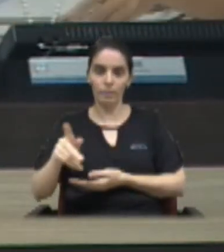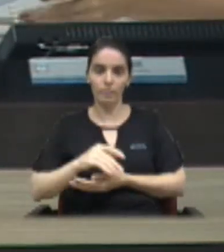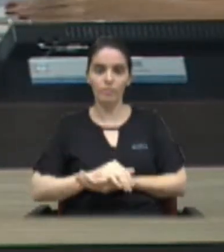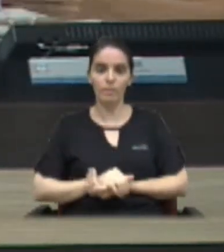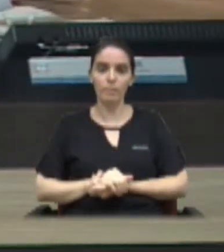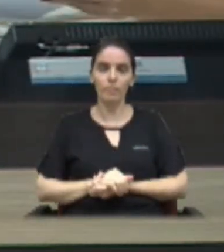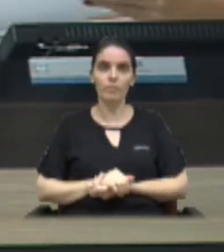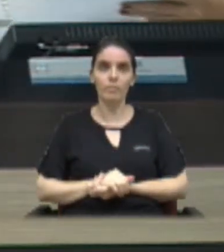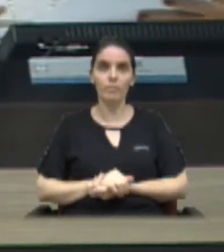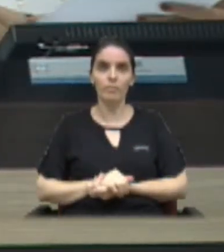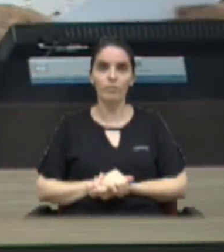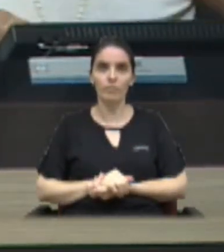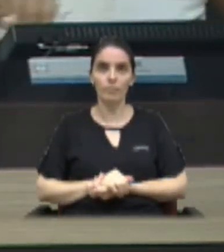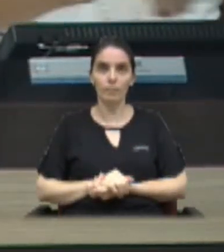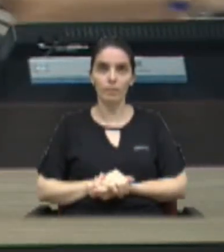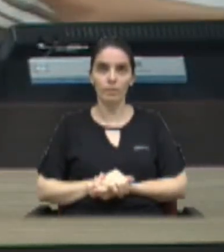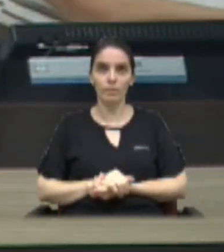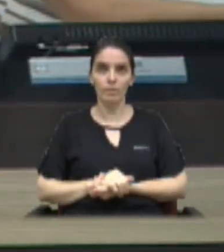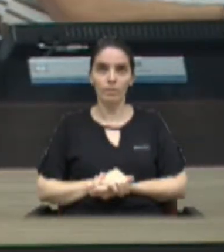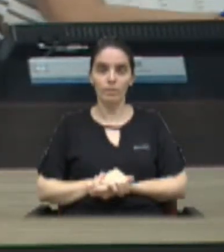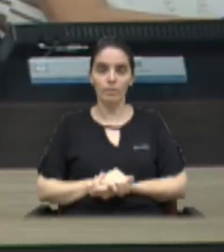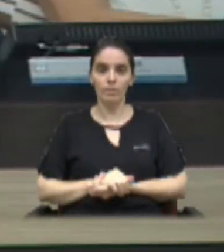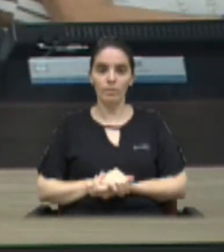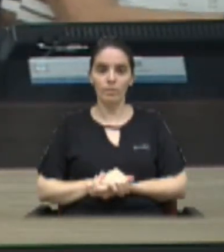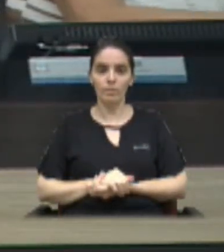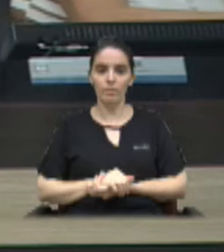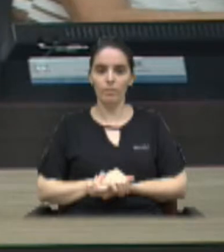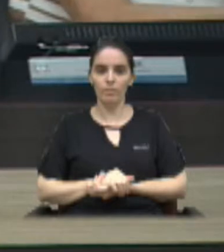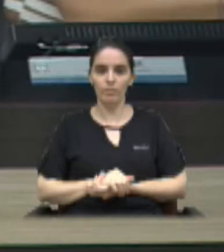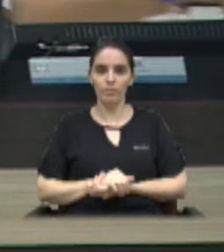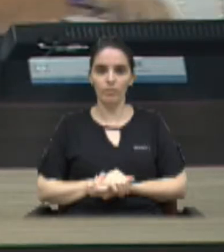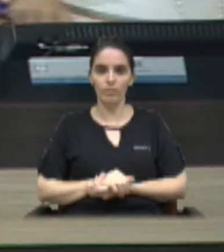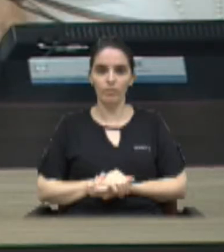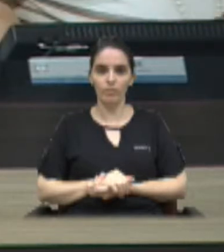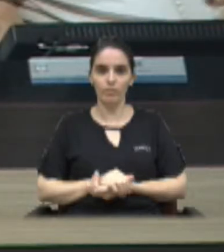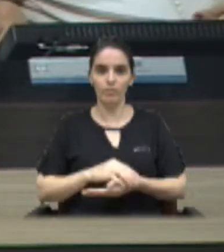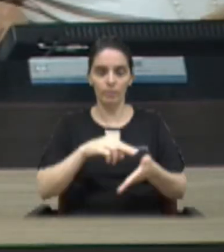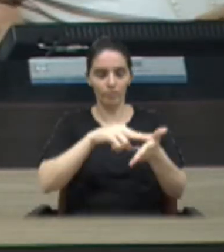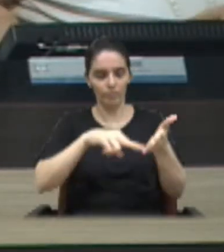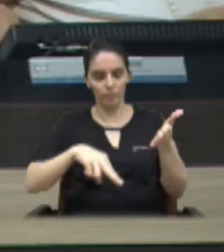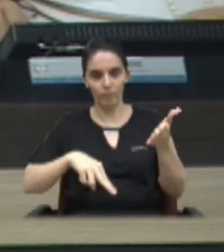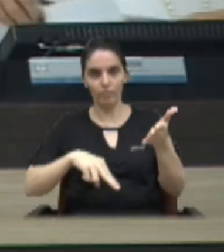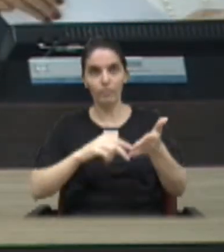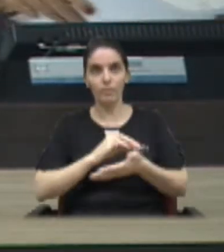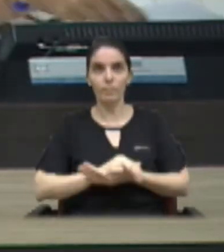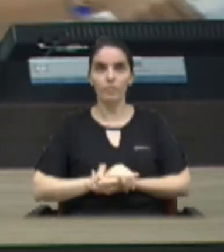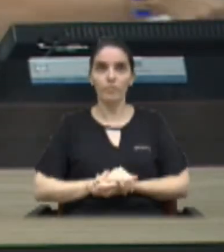a matéria pode ser lida a matéria pode lida senhor presidente